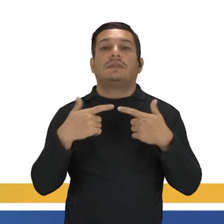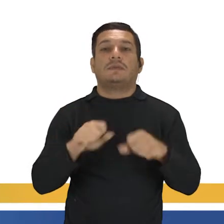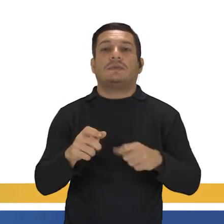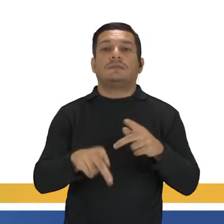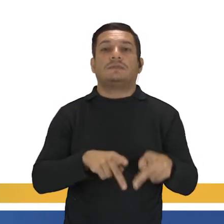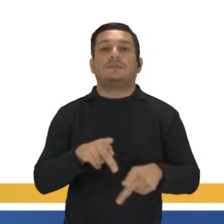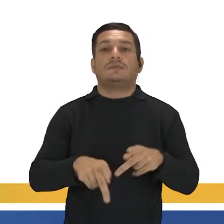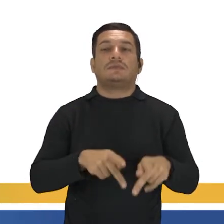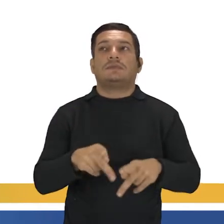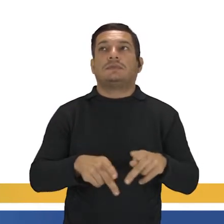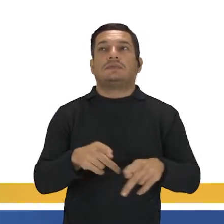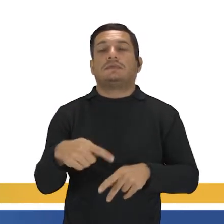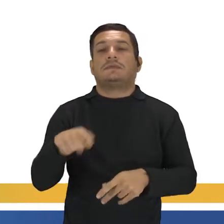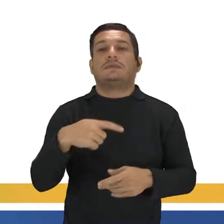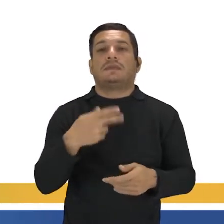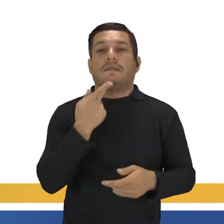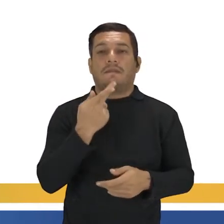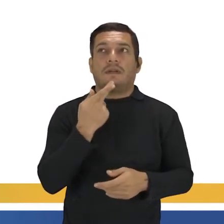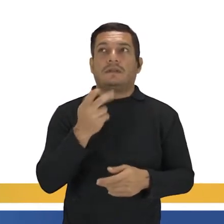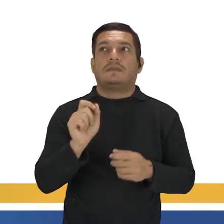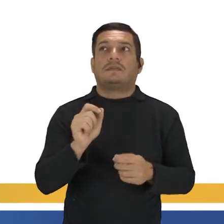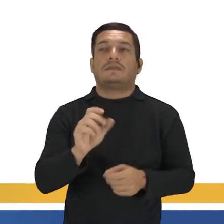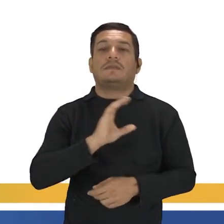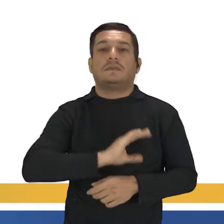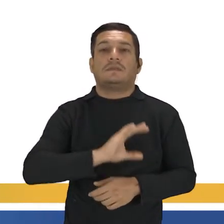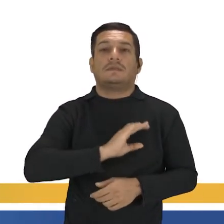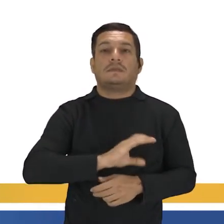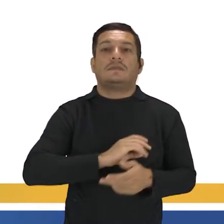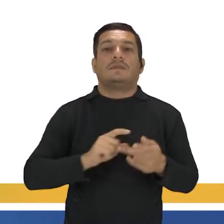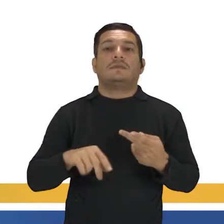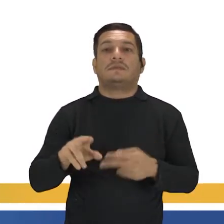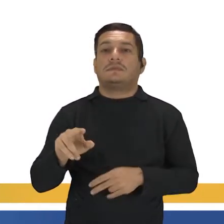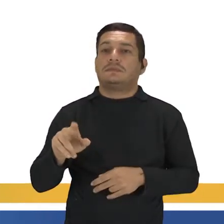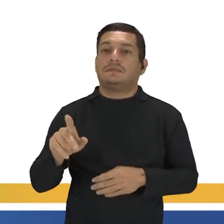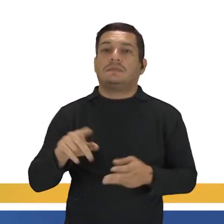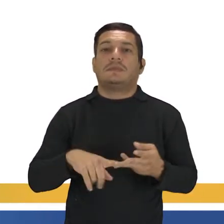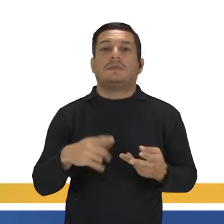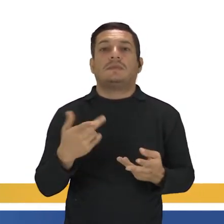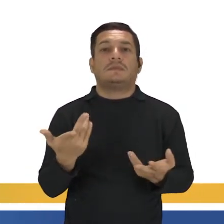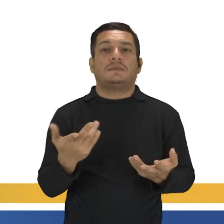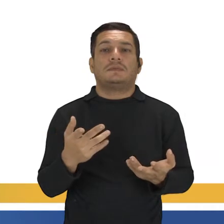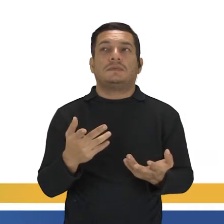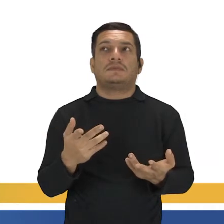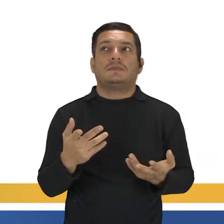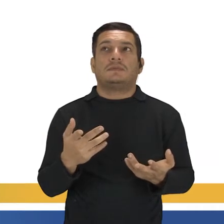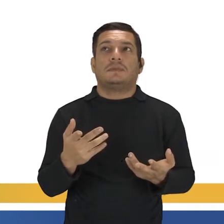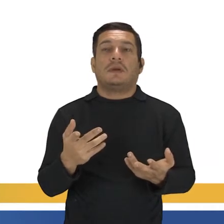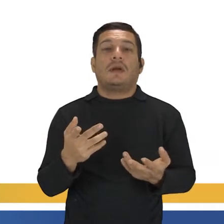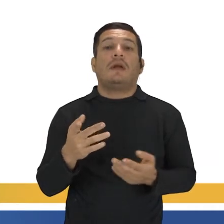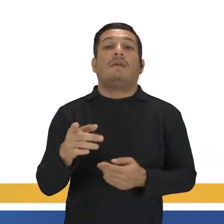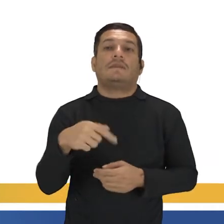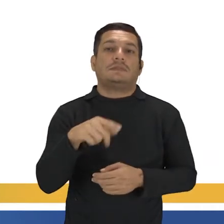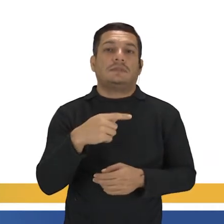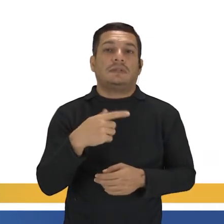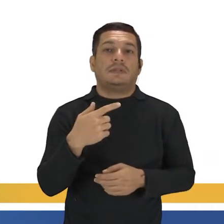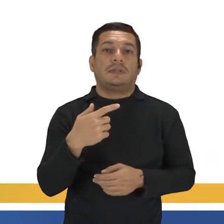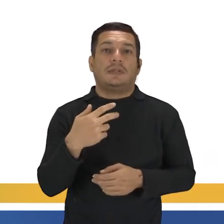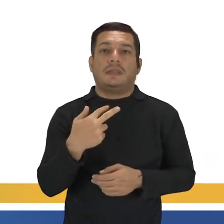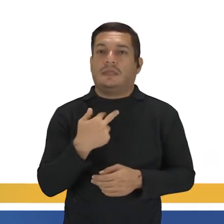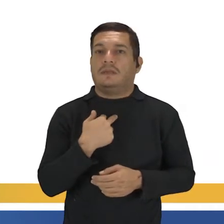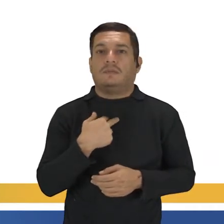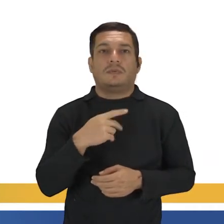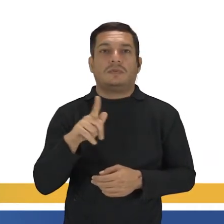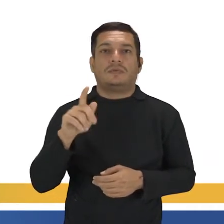popular, a linguagem que você fala com seu colega, com seu irmão. Passou disso, você não deve usar a